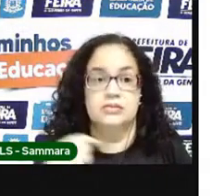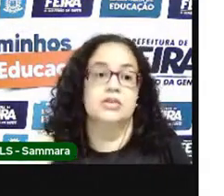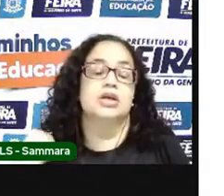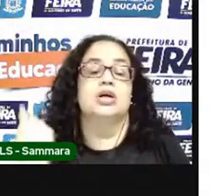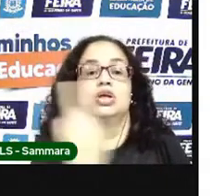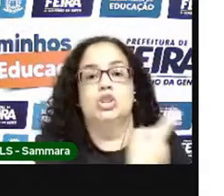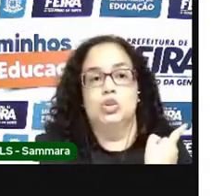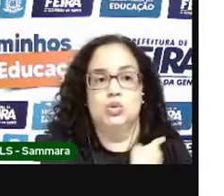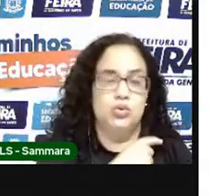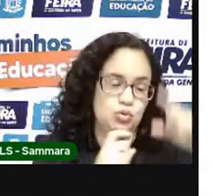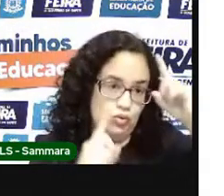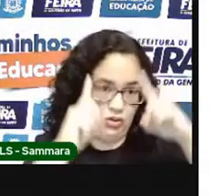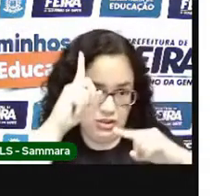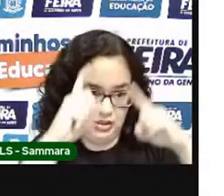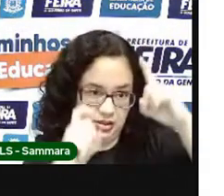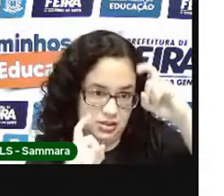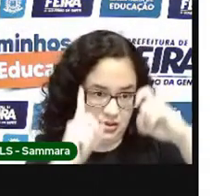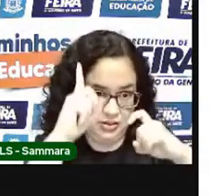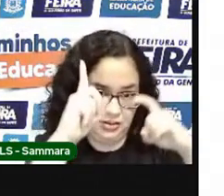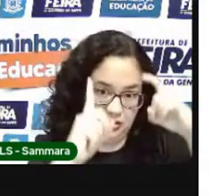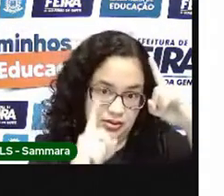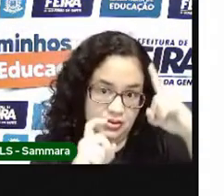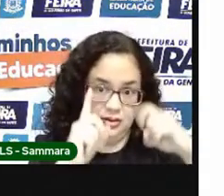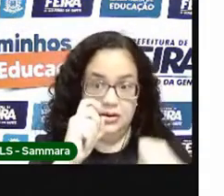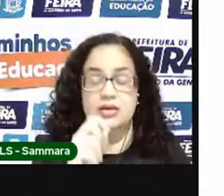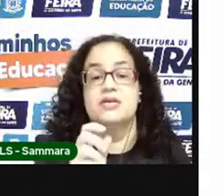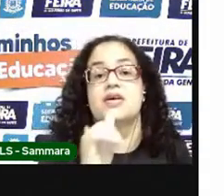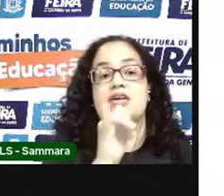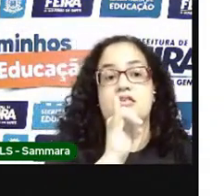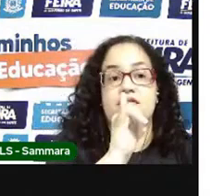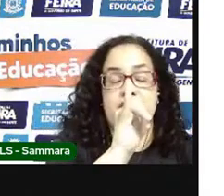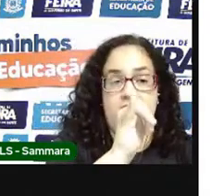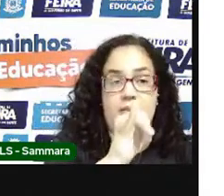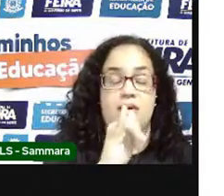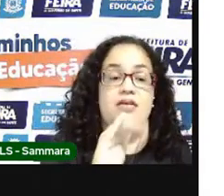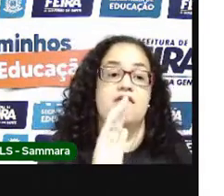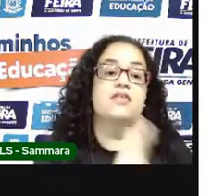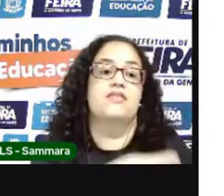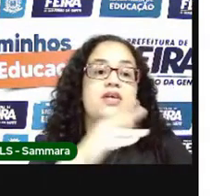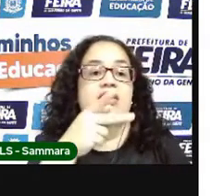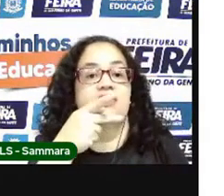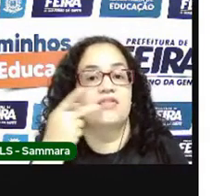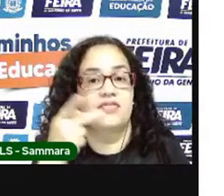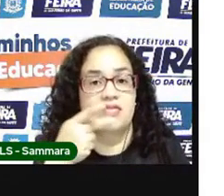expressões faciais, elas informam mais ainda do que uma fala.